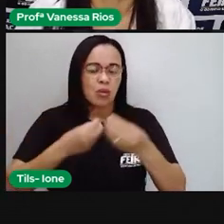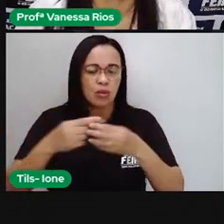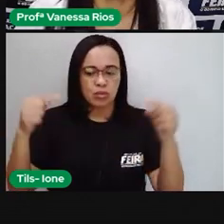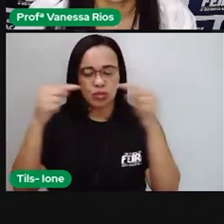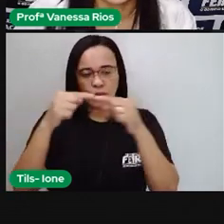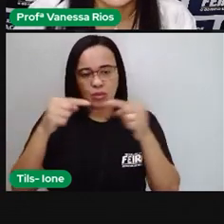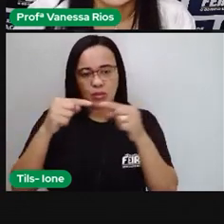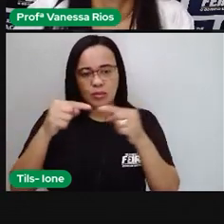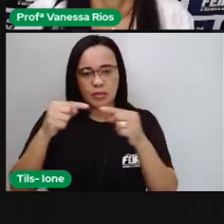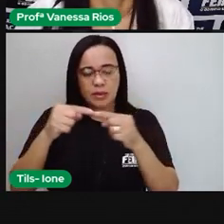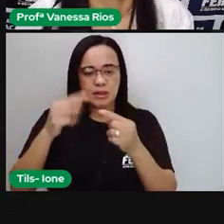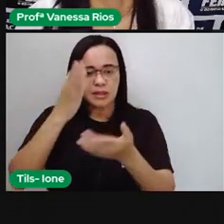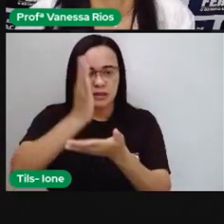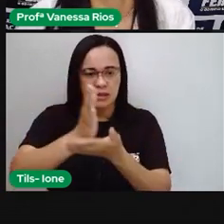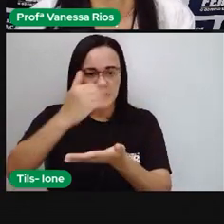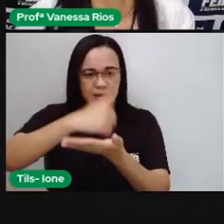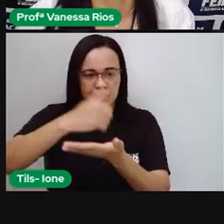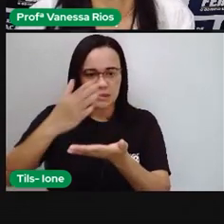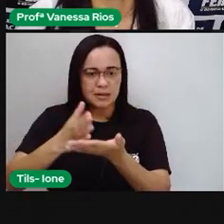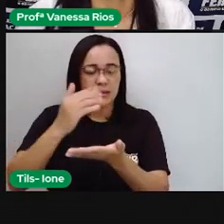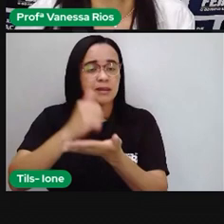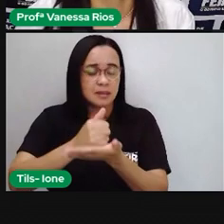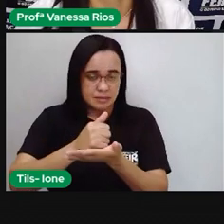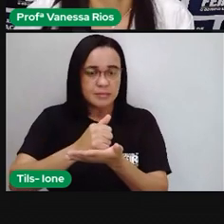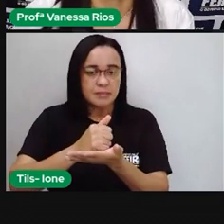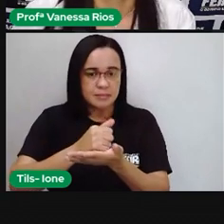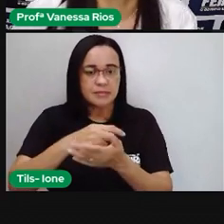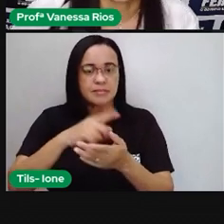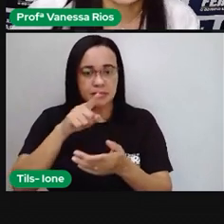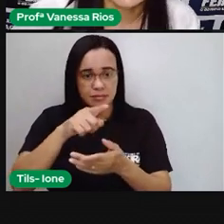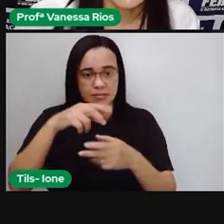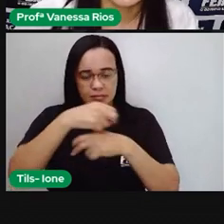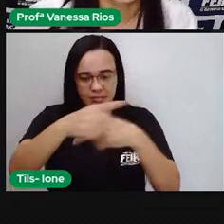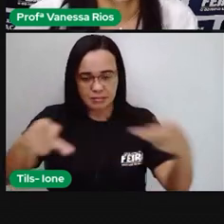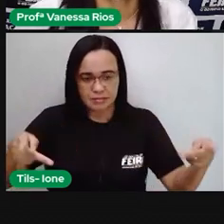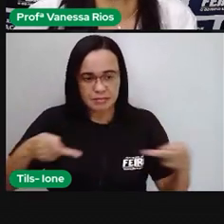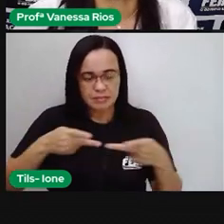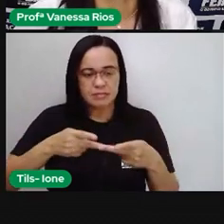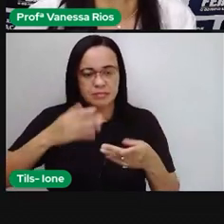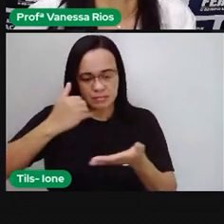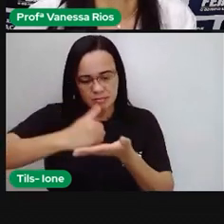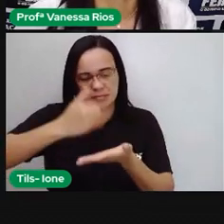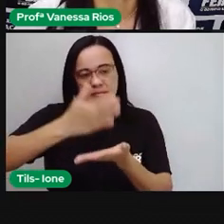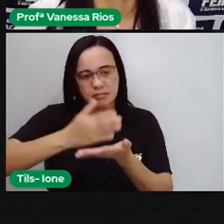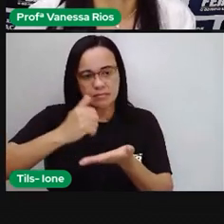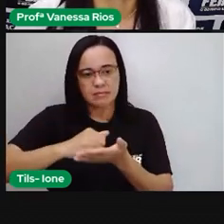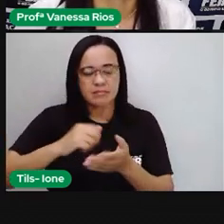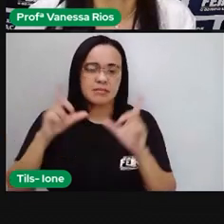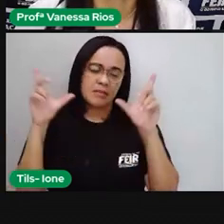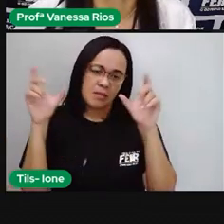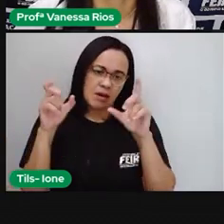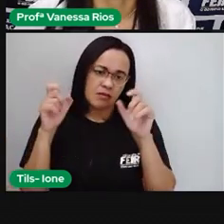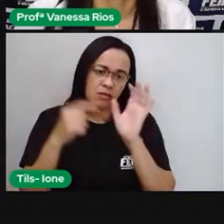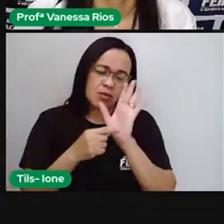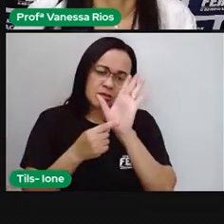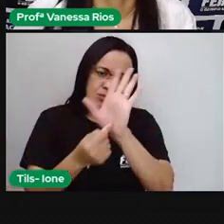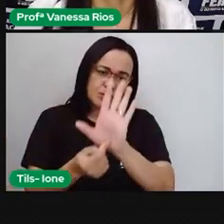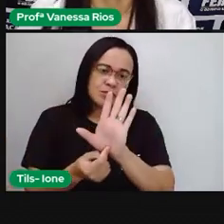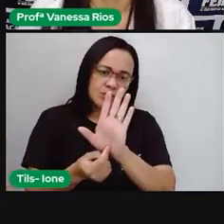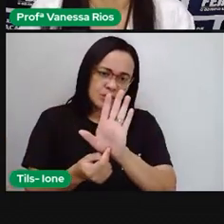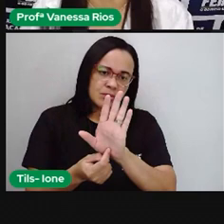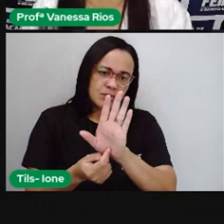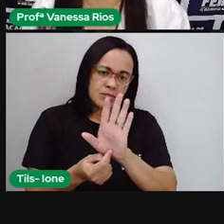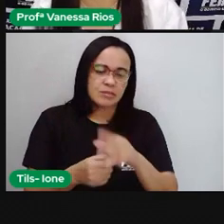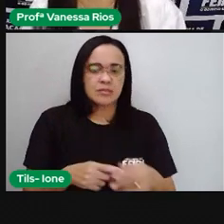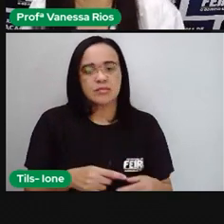Em partes que a pizza aí está acontecendo aí com a imagem da pizza que a Pro está mostrando. Então,